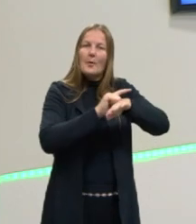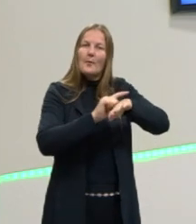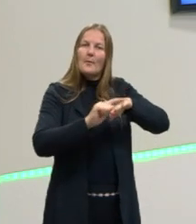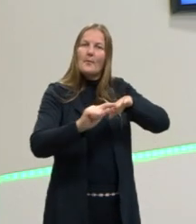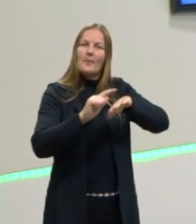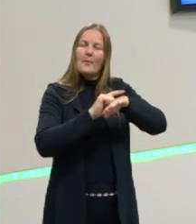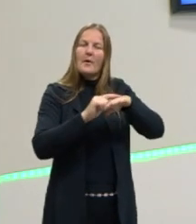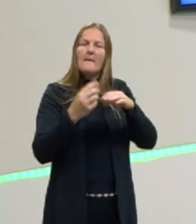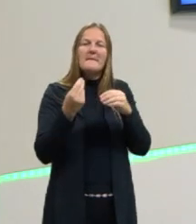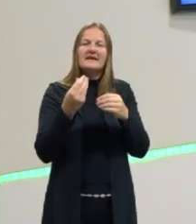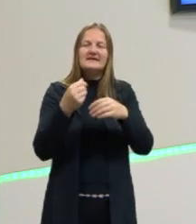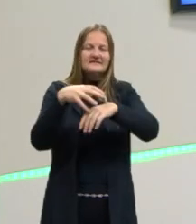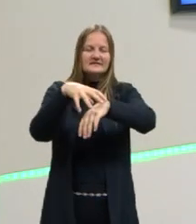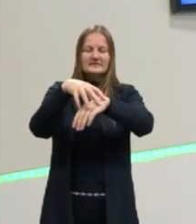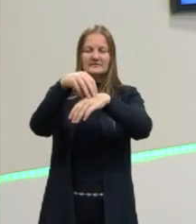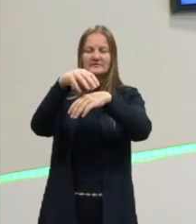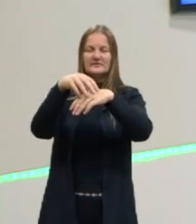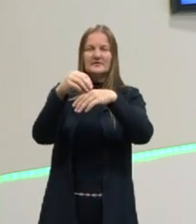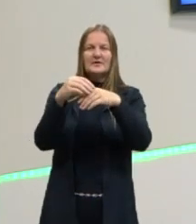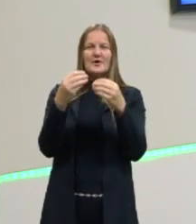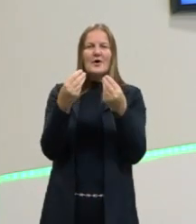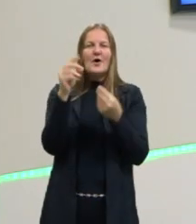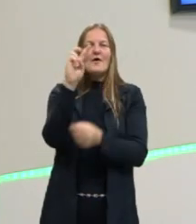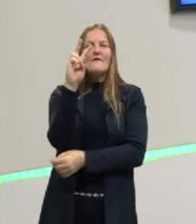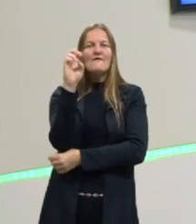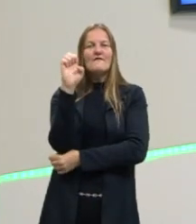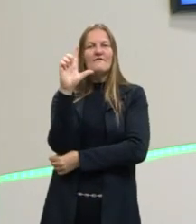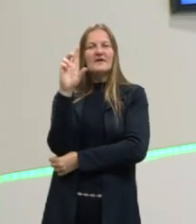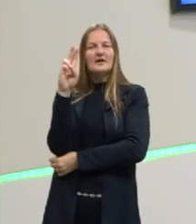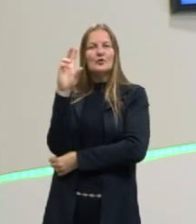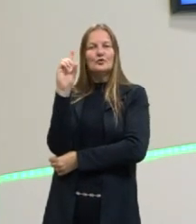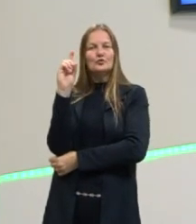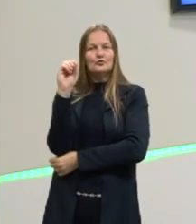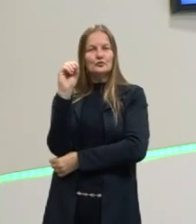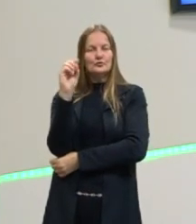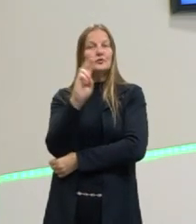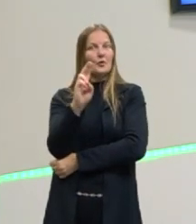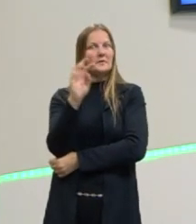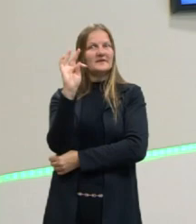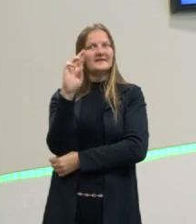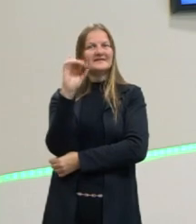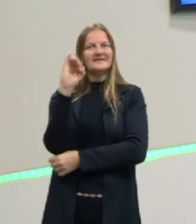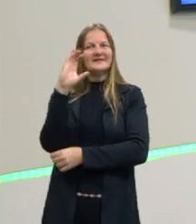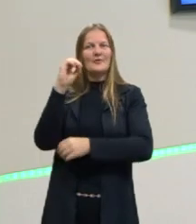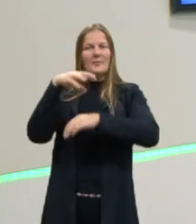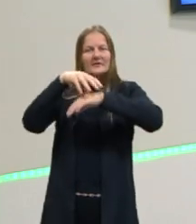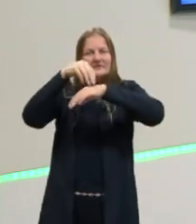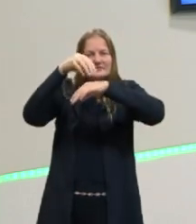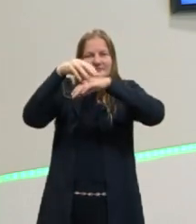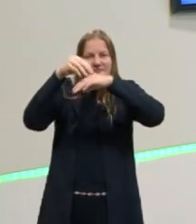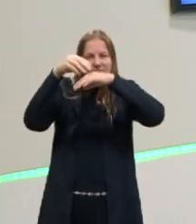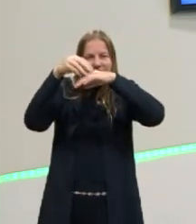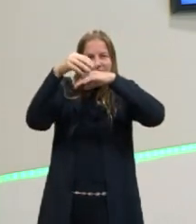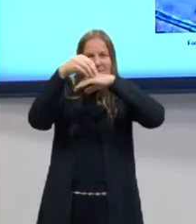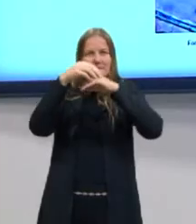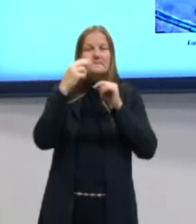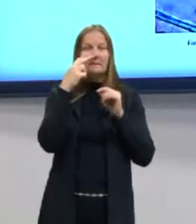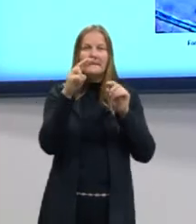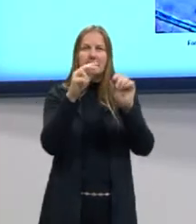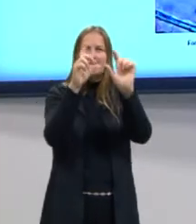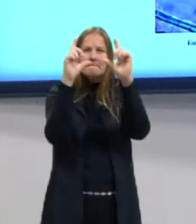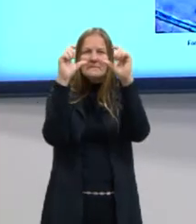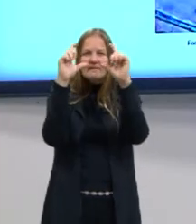aveludada. Então, tem esses tricomas, que são esses tricomas. Olhando aqui na imagem,